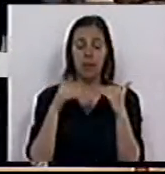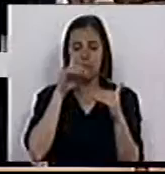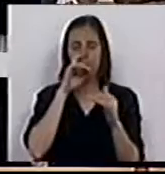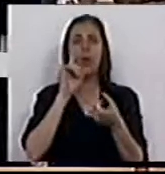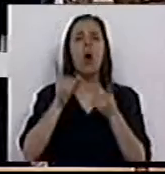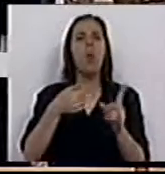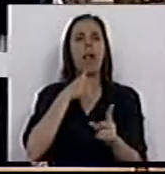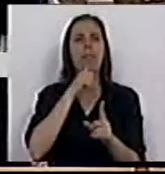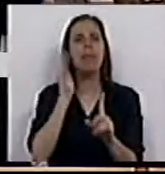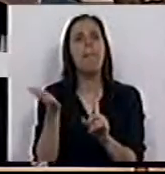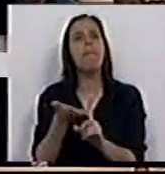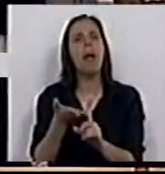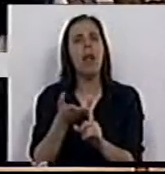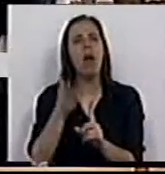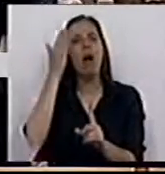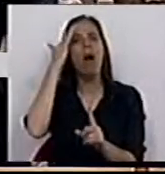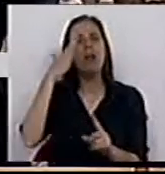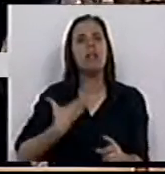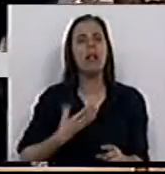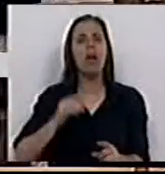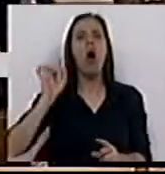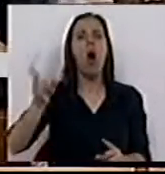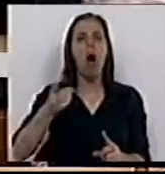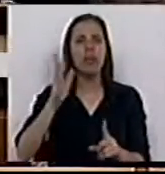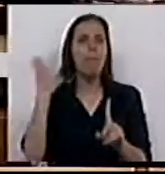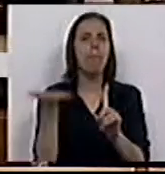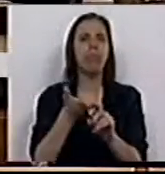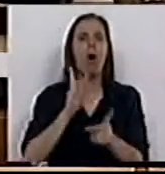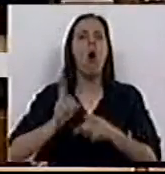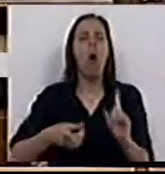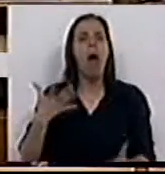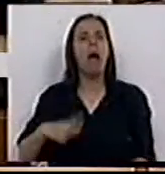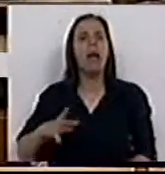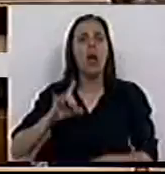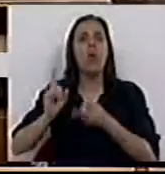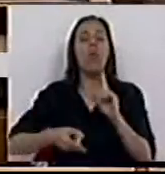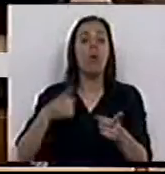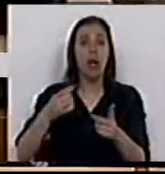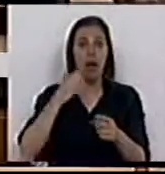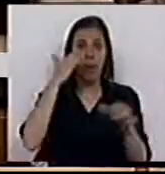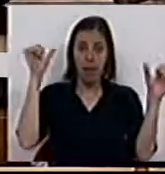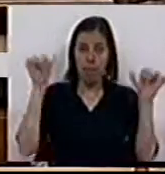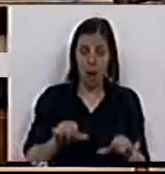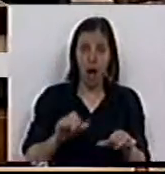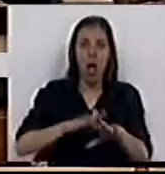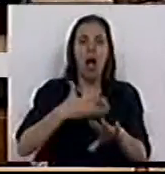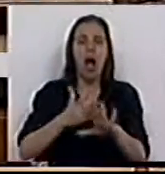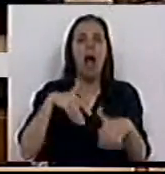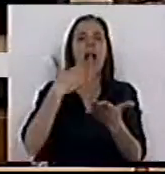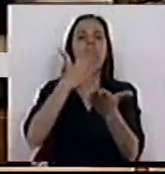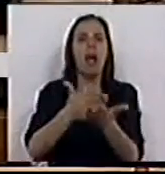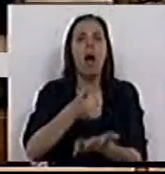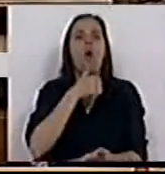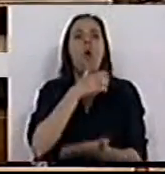Qual é a medida da pena que prevê o CDS? O que é que pretende o CDS? Pretende agravar essa pena? Até quando?